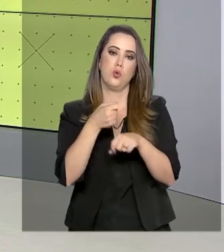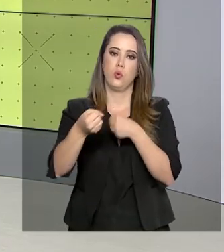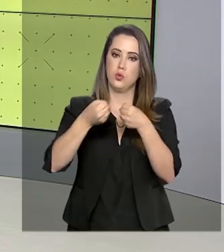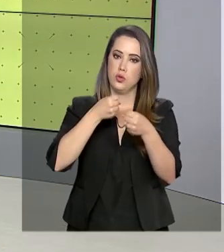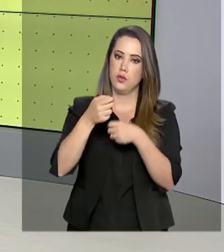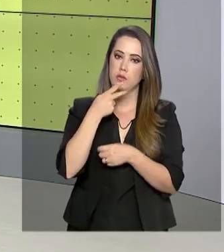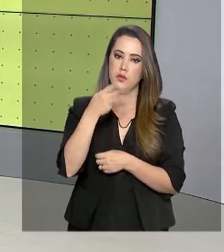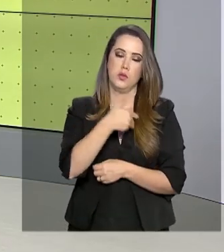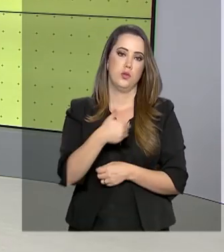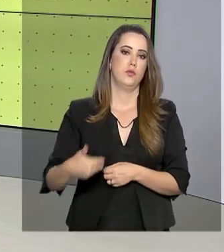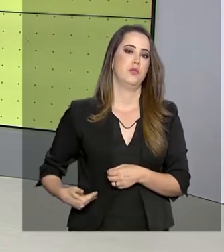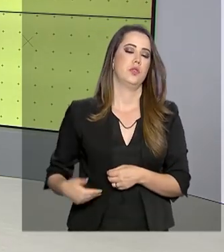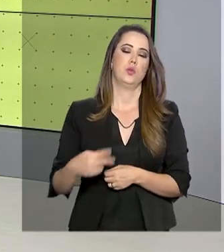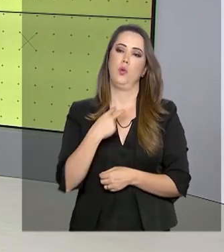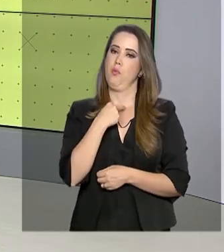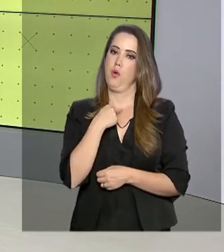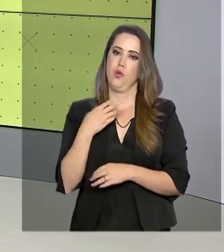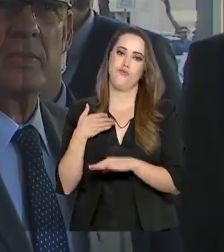economia. Vamos acompanhar.